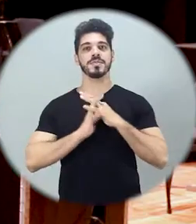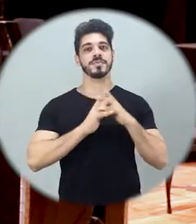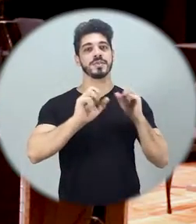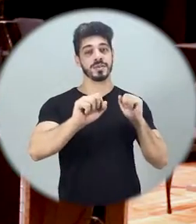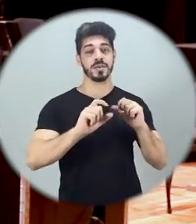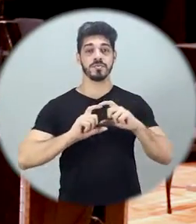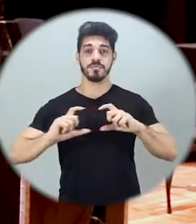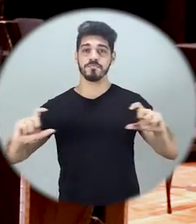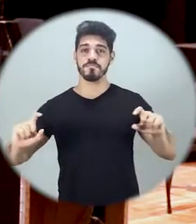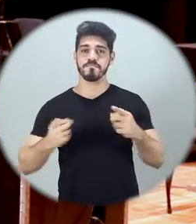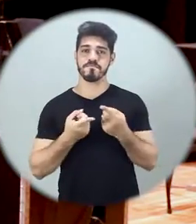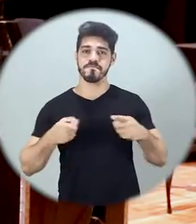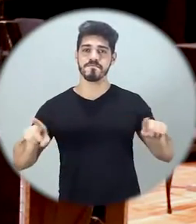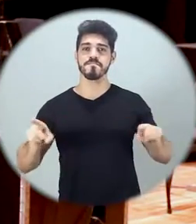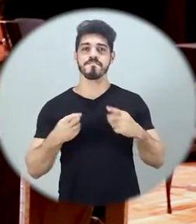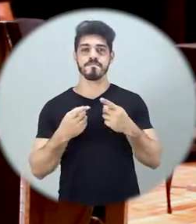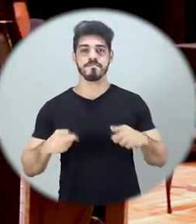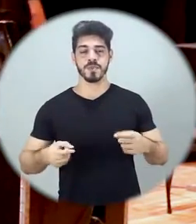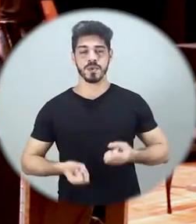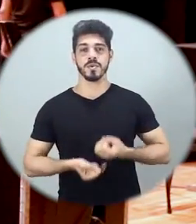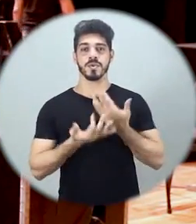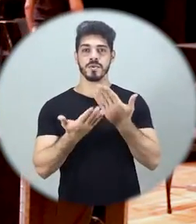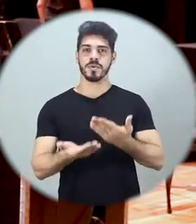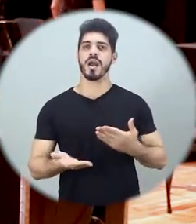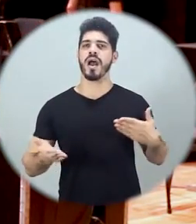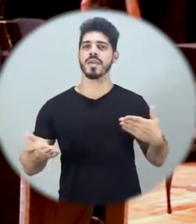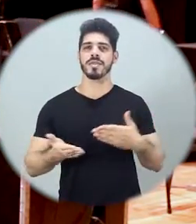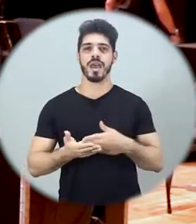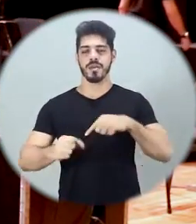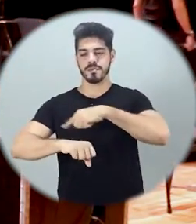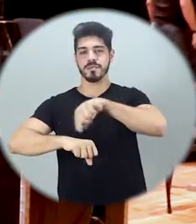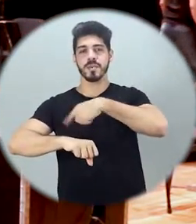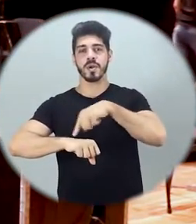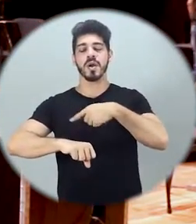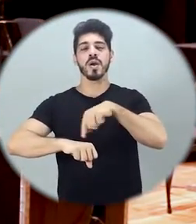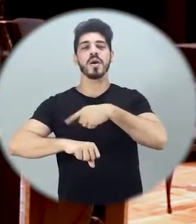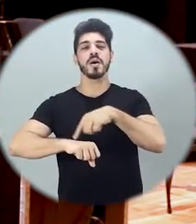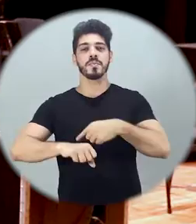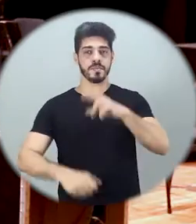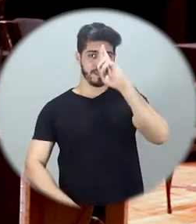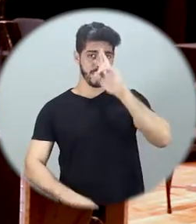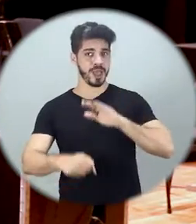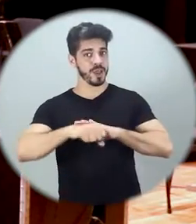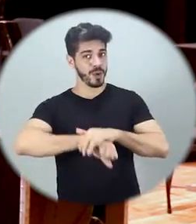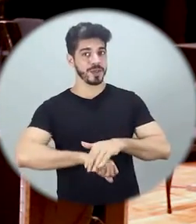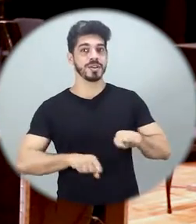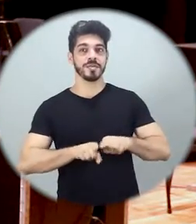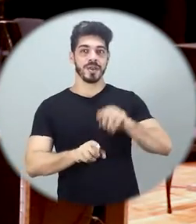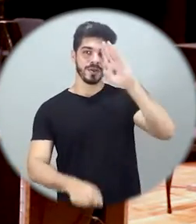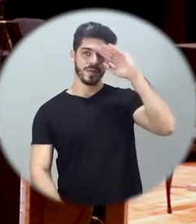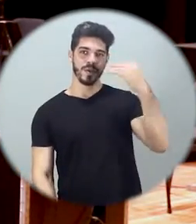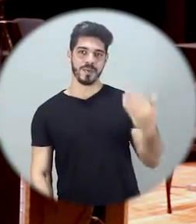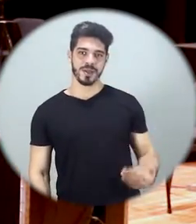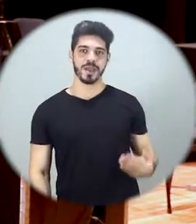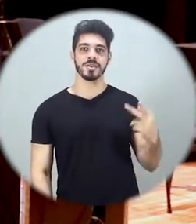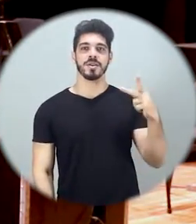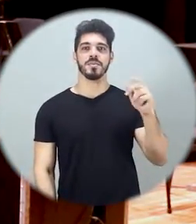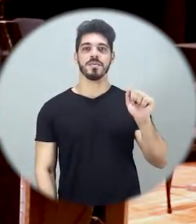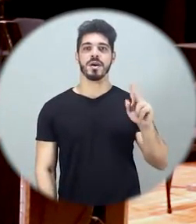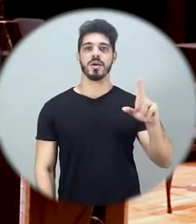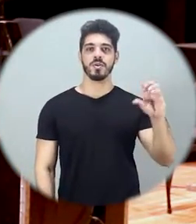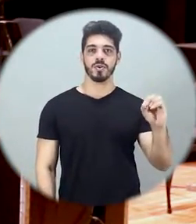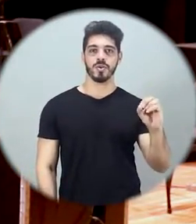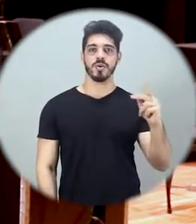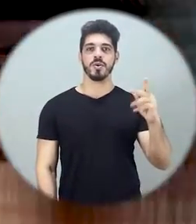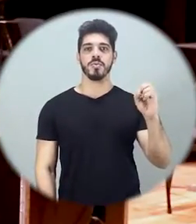Rádio Tabajara FM. Somente música da Paraíba até meia-noite. E uma homenagem ao dramaturgo paraibano,